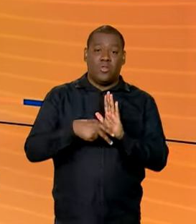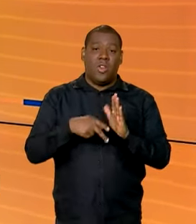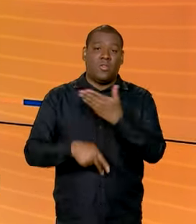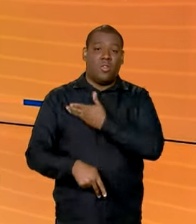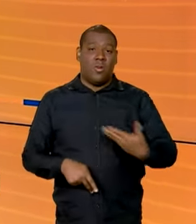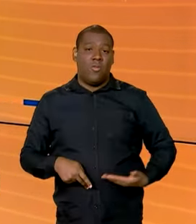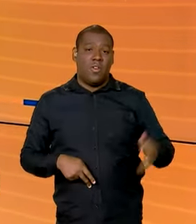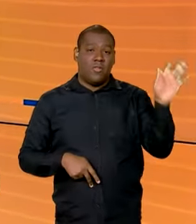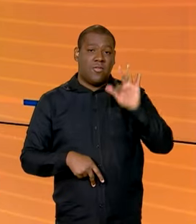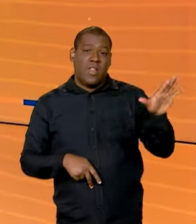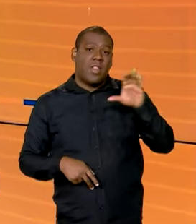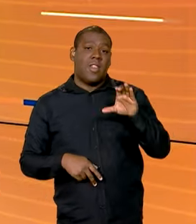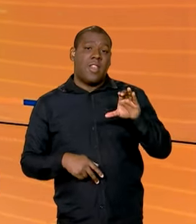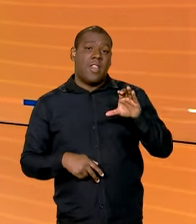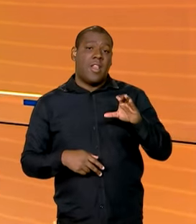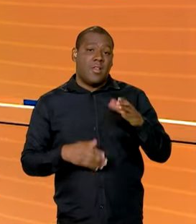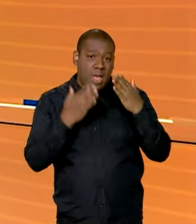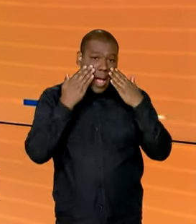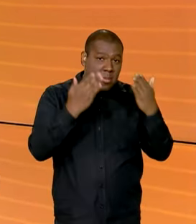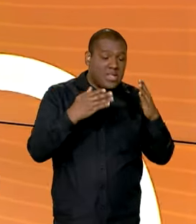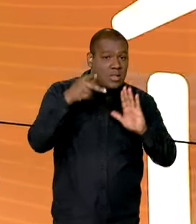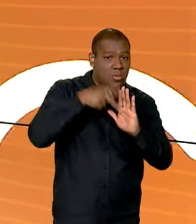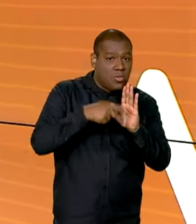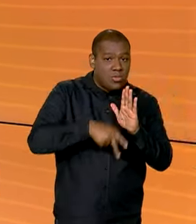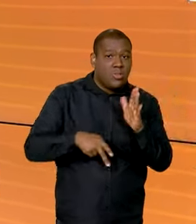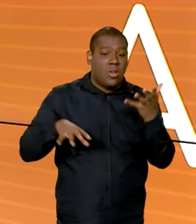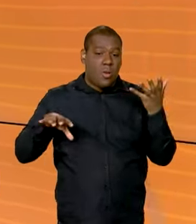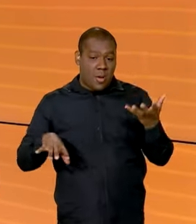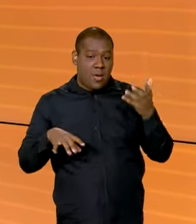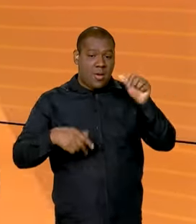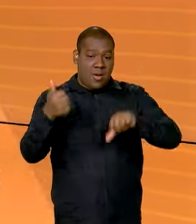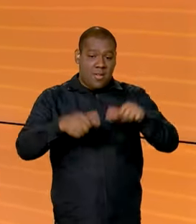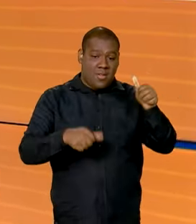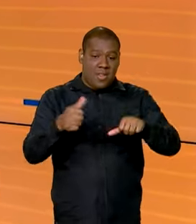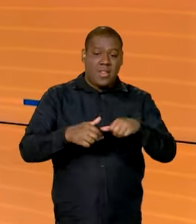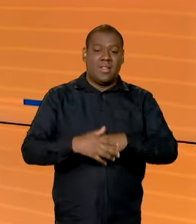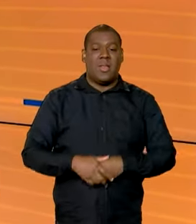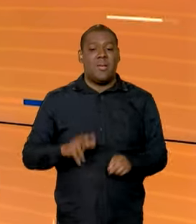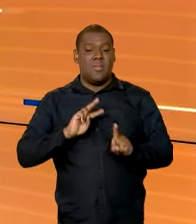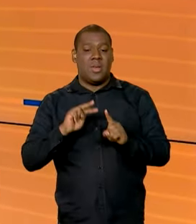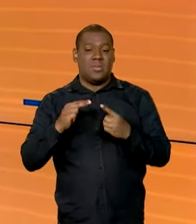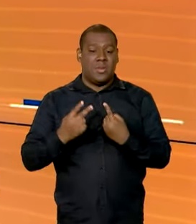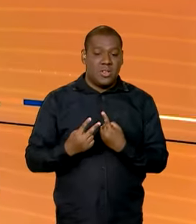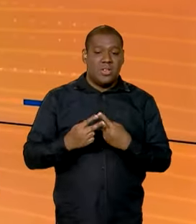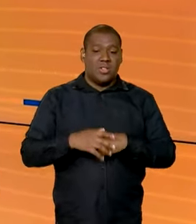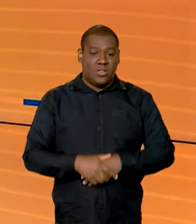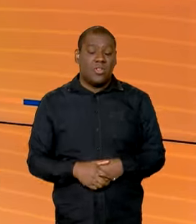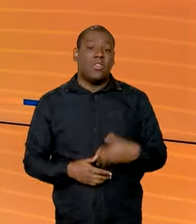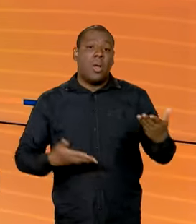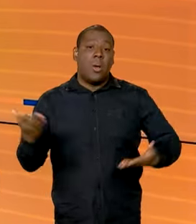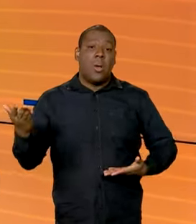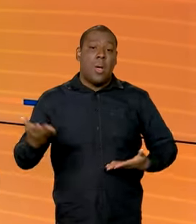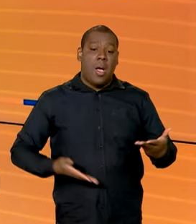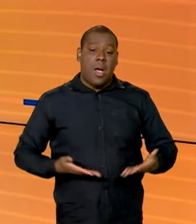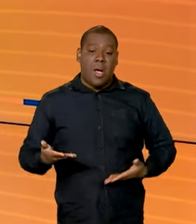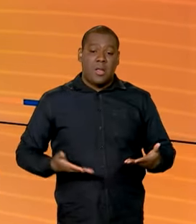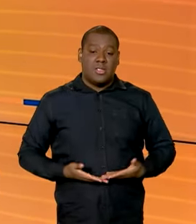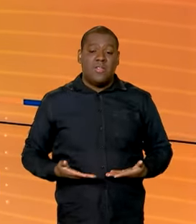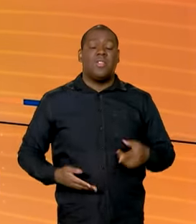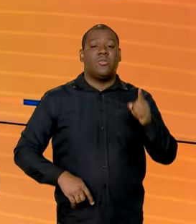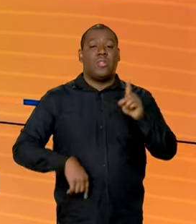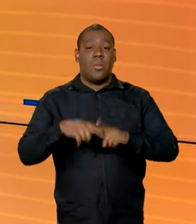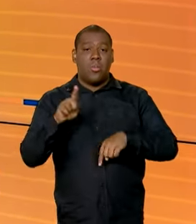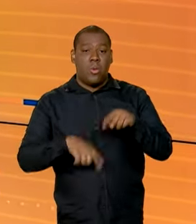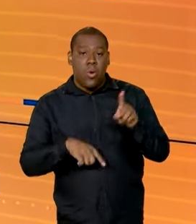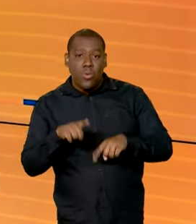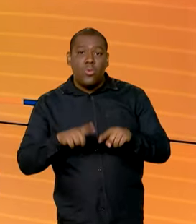governo federal ao Congresso Nacional, está prevista a redução de impostos para serviços e produtos de saúde e educação.